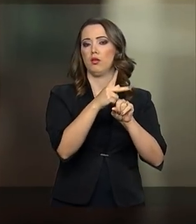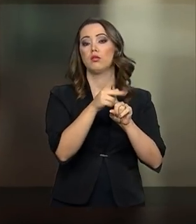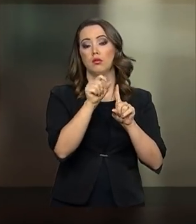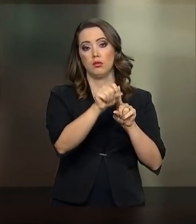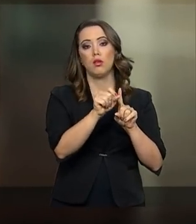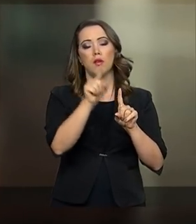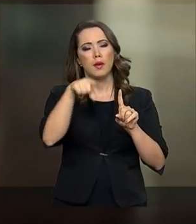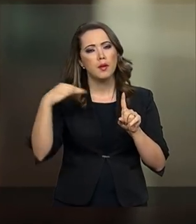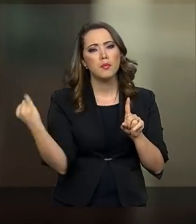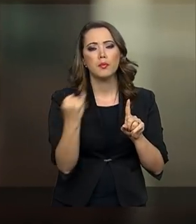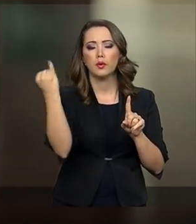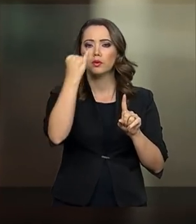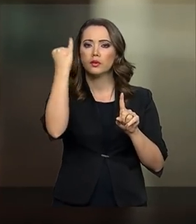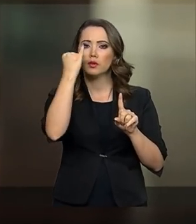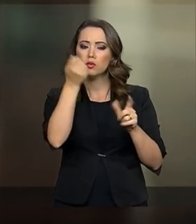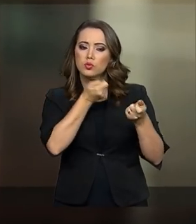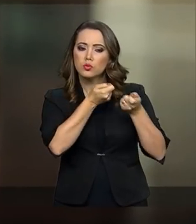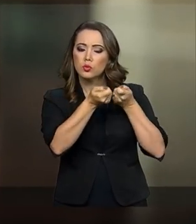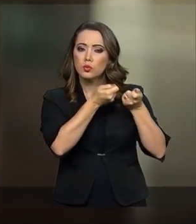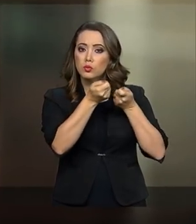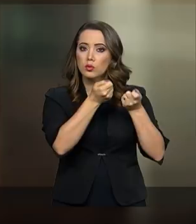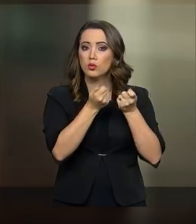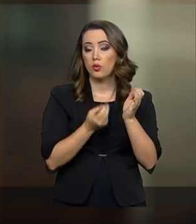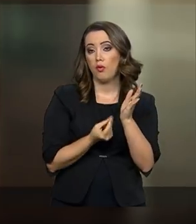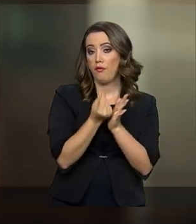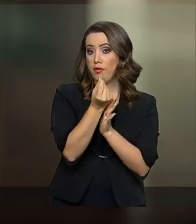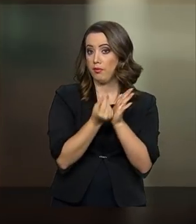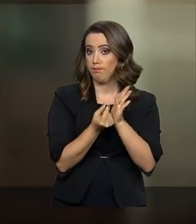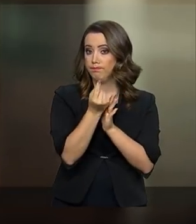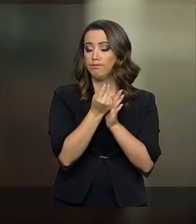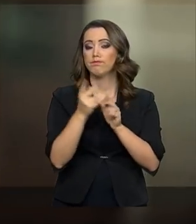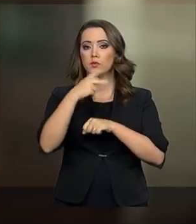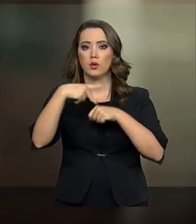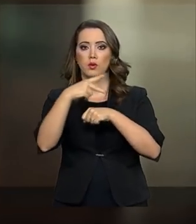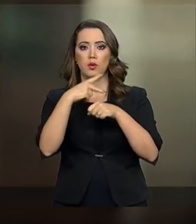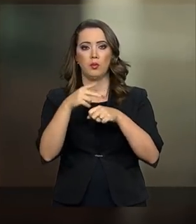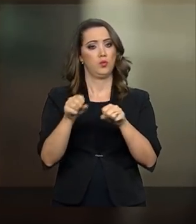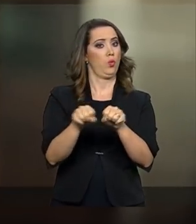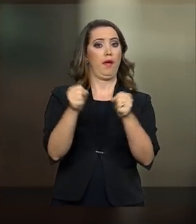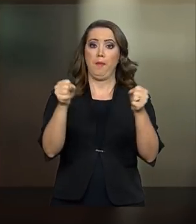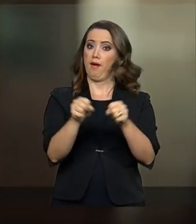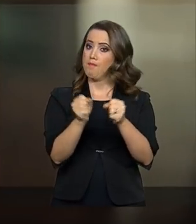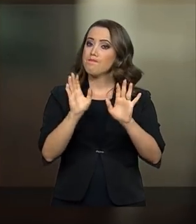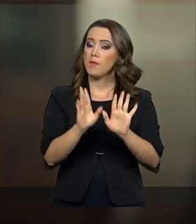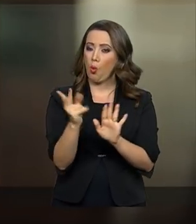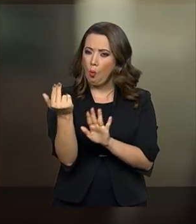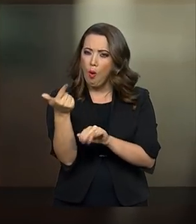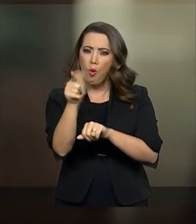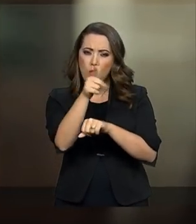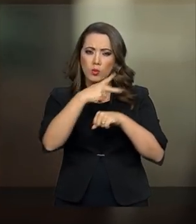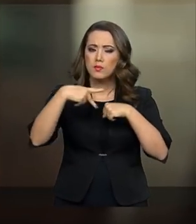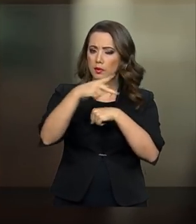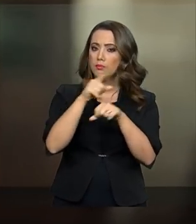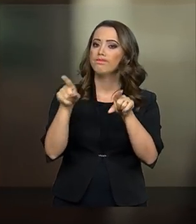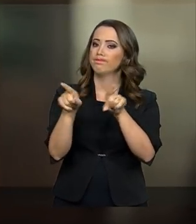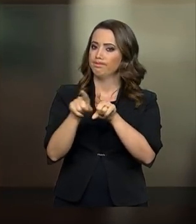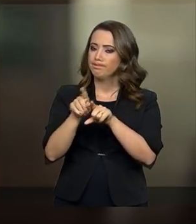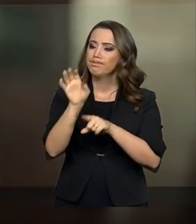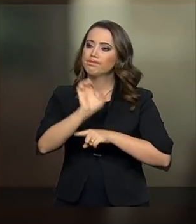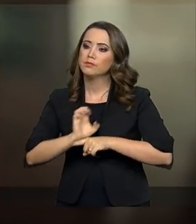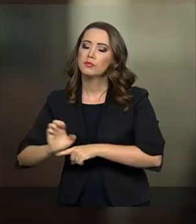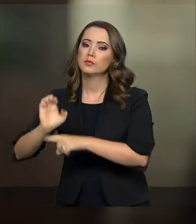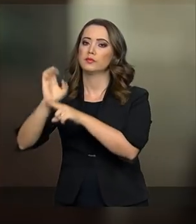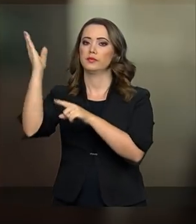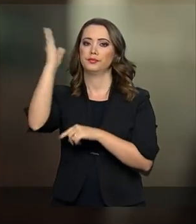equilibrarmos as contas do país para que o sistema não quebre, como já aconteceu com outros países e